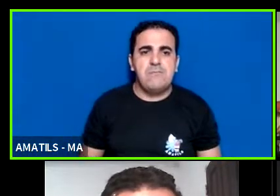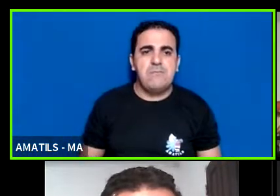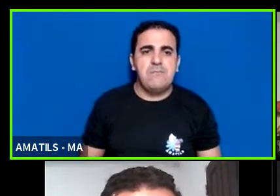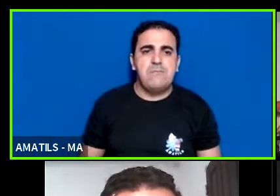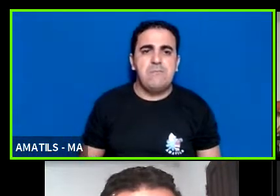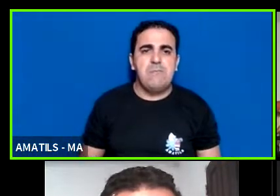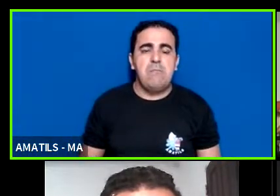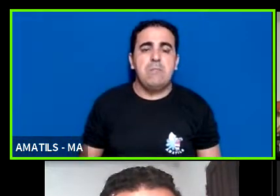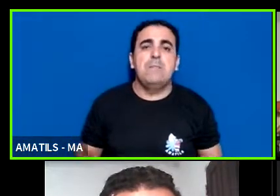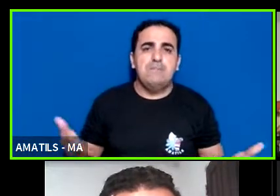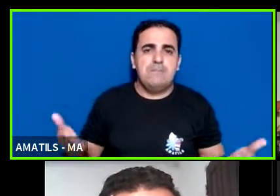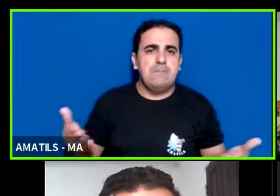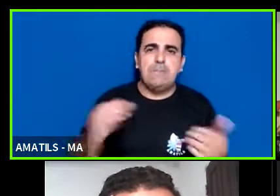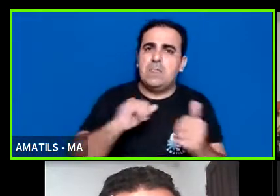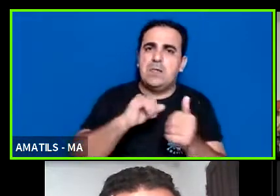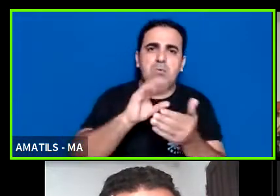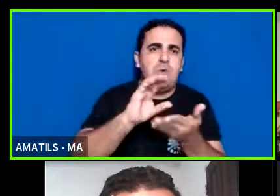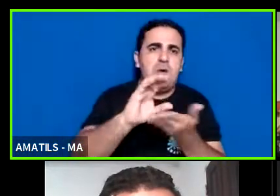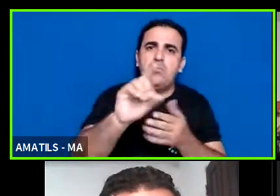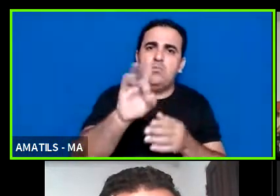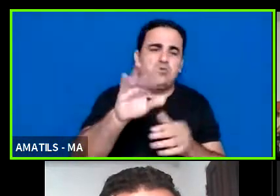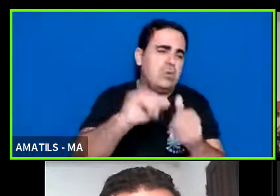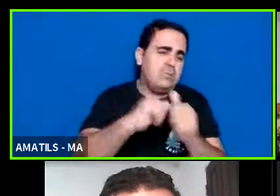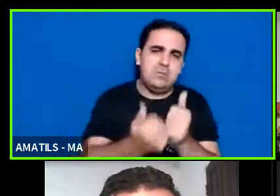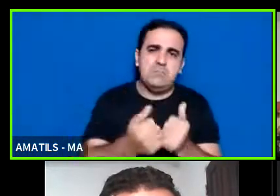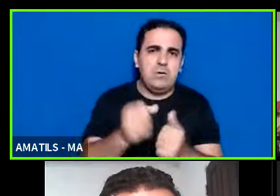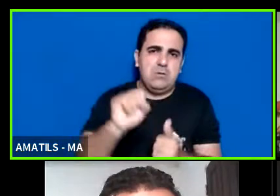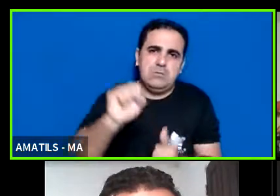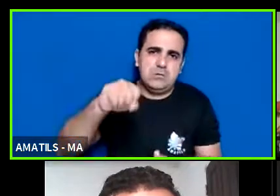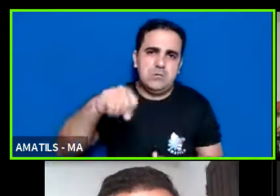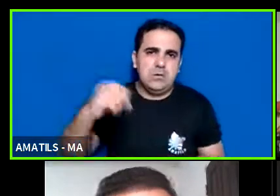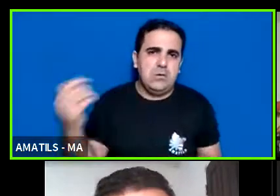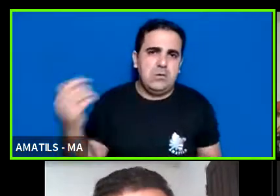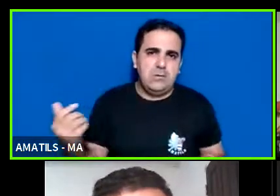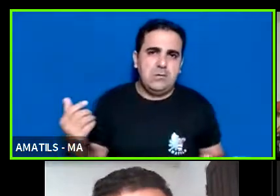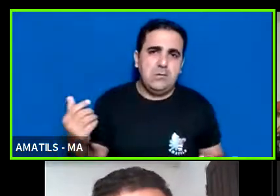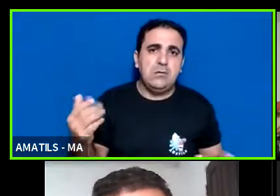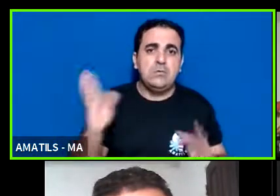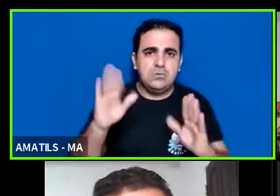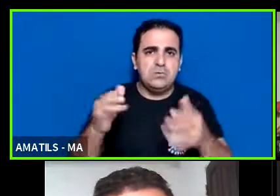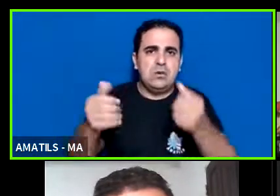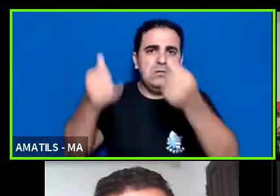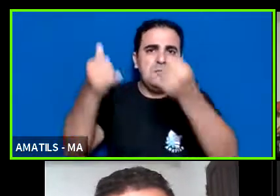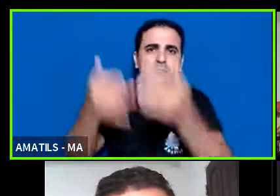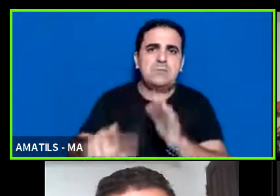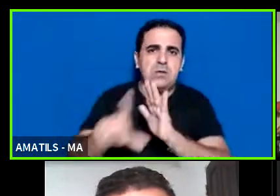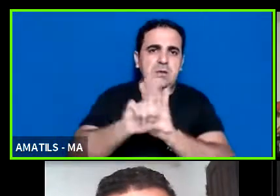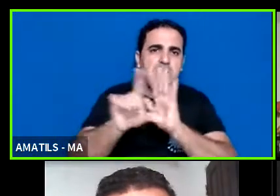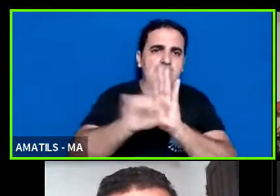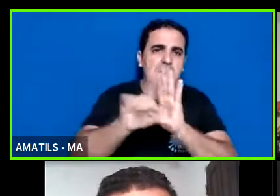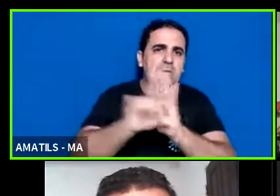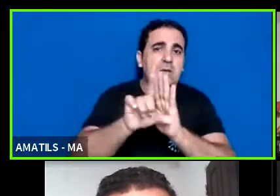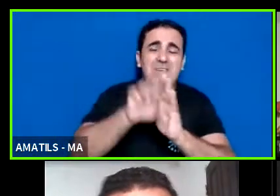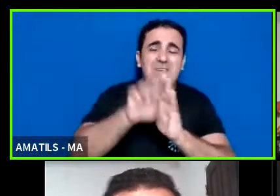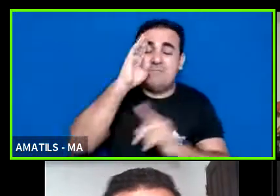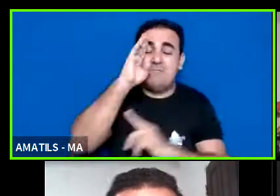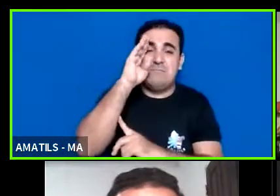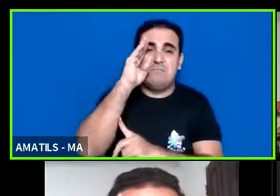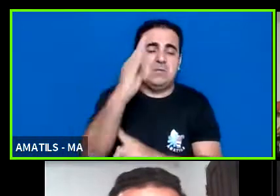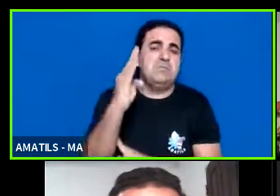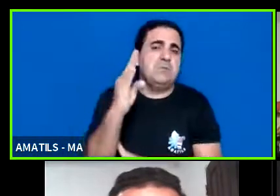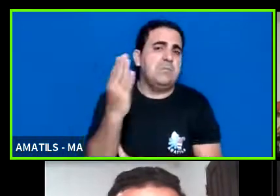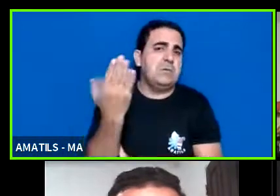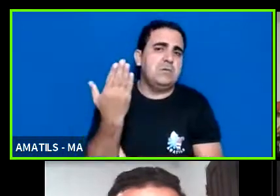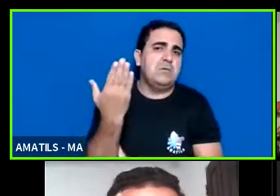o recurso é só para esporte sim e de acordo com o que eu falei da legislação né prioritariamente lá para